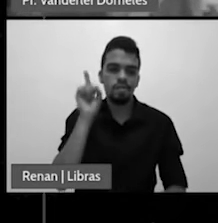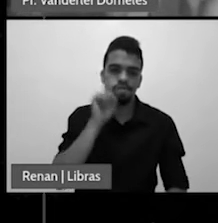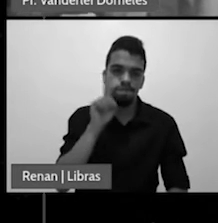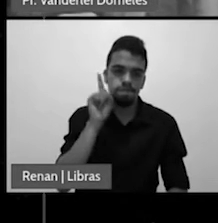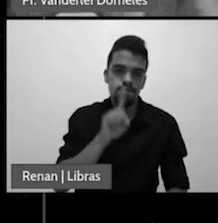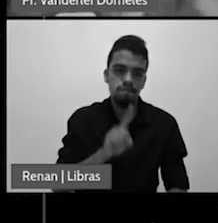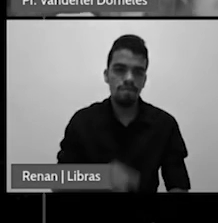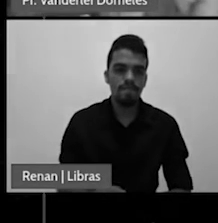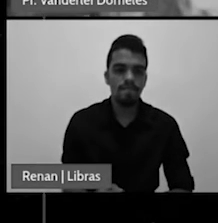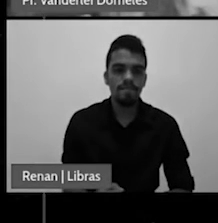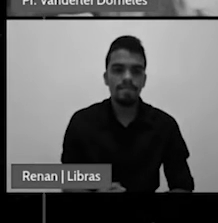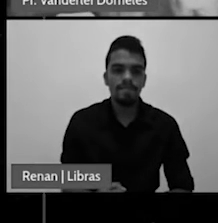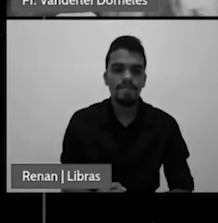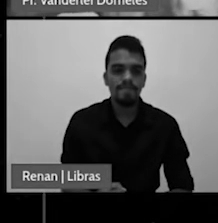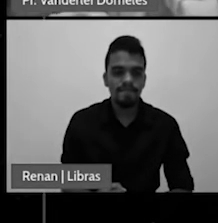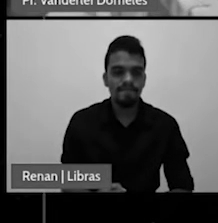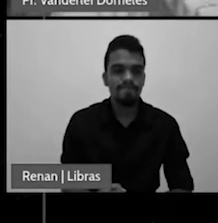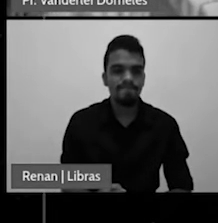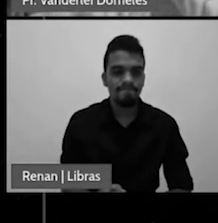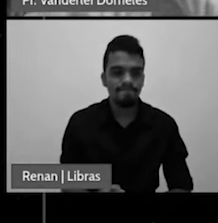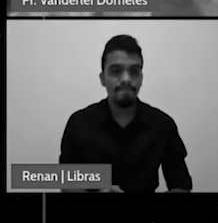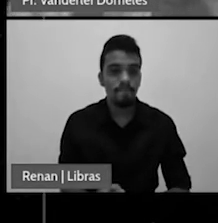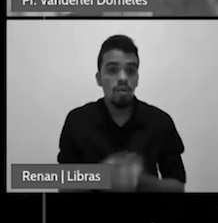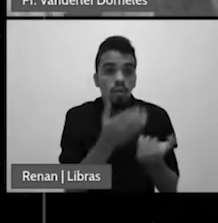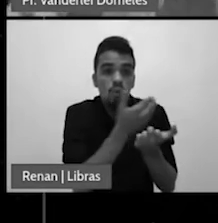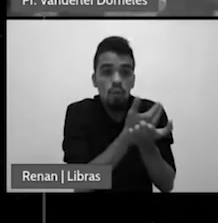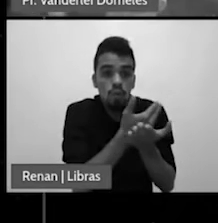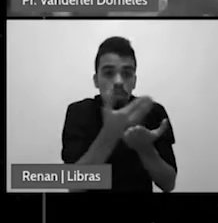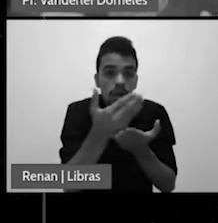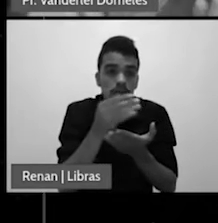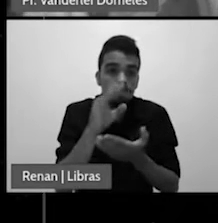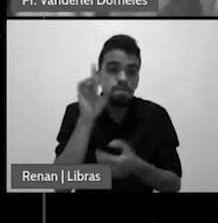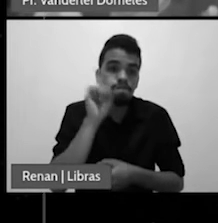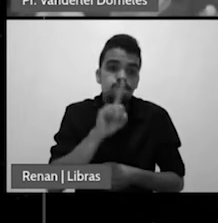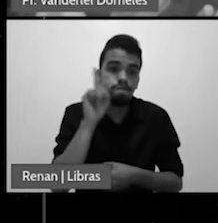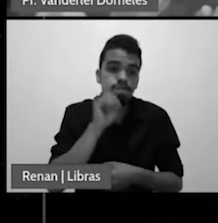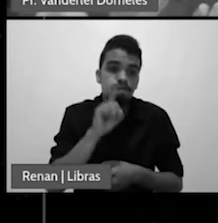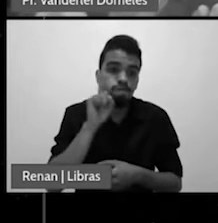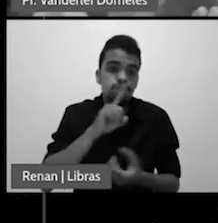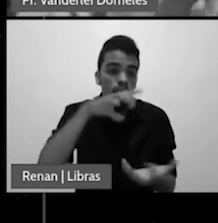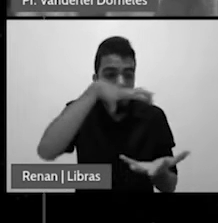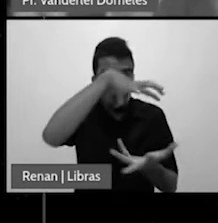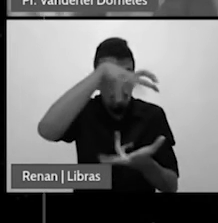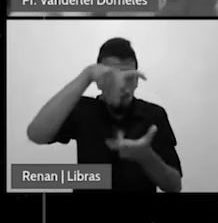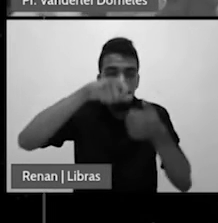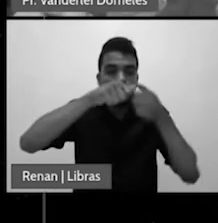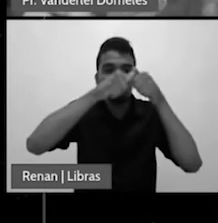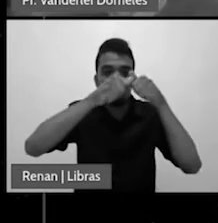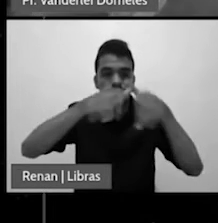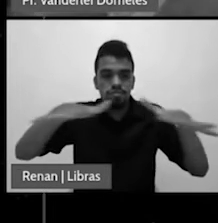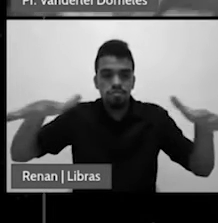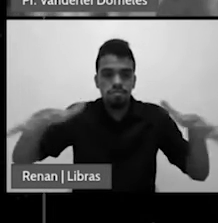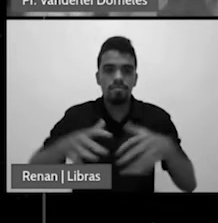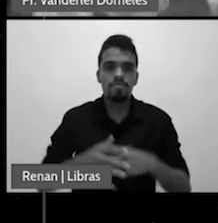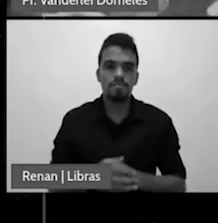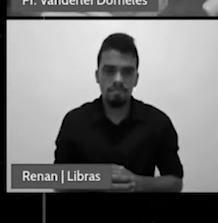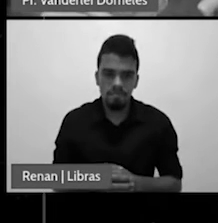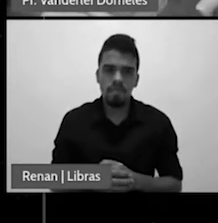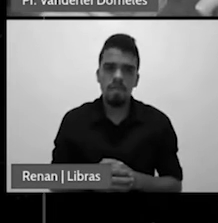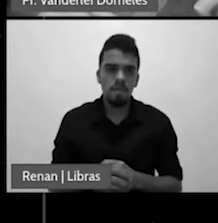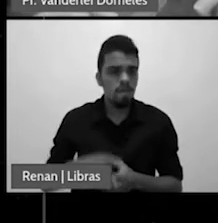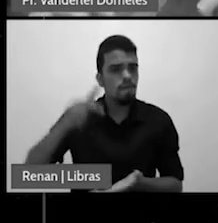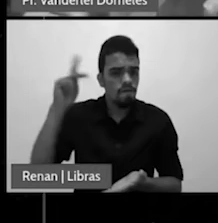isto deve começar nos Estados Unidos e se espalhar então pelo restante do mundo por força de